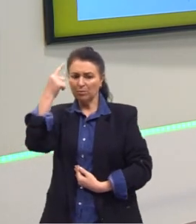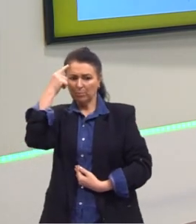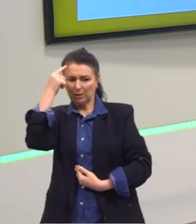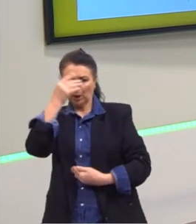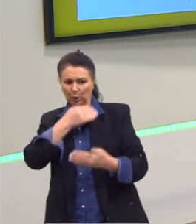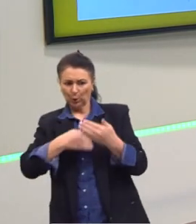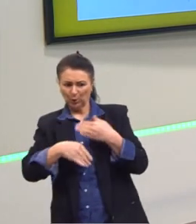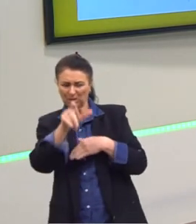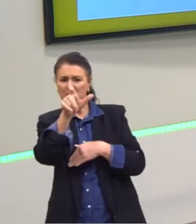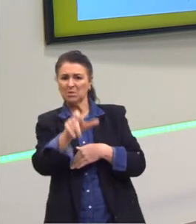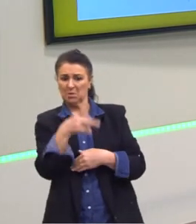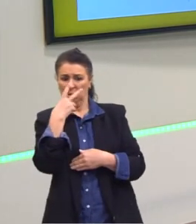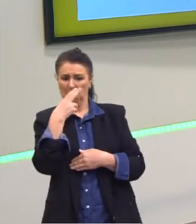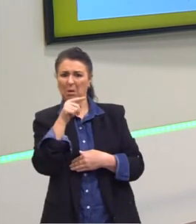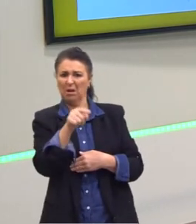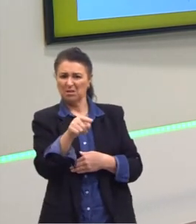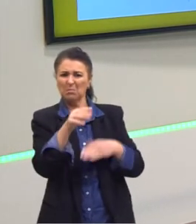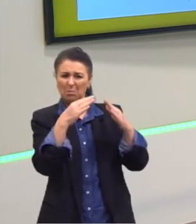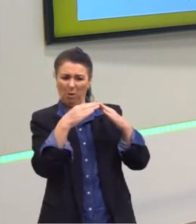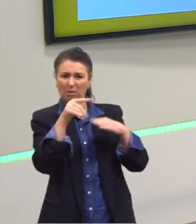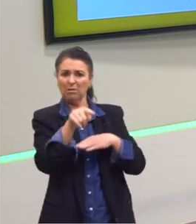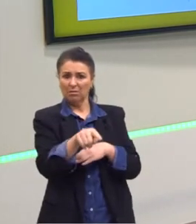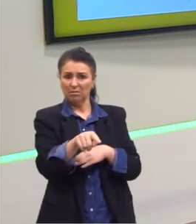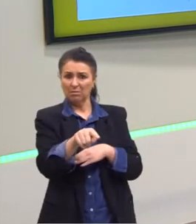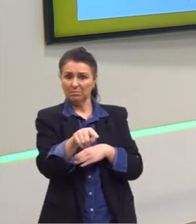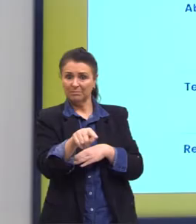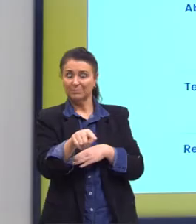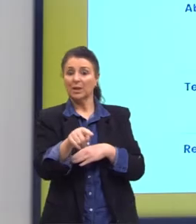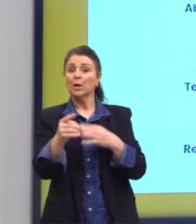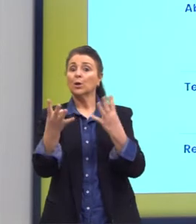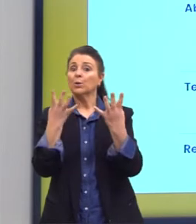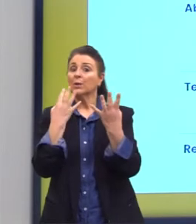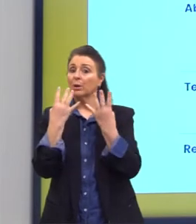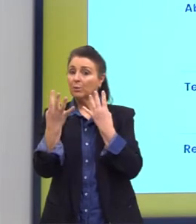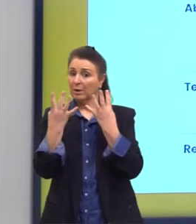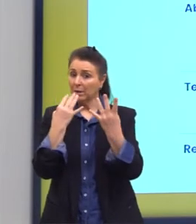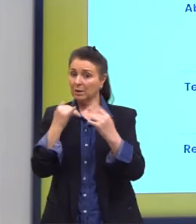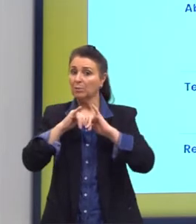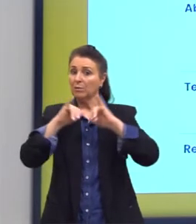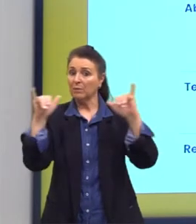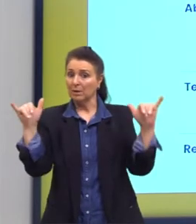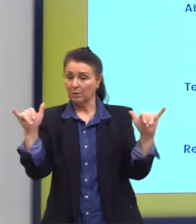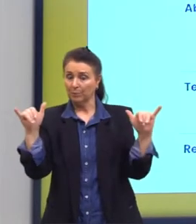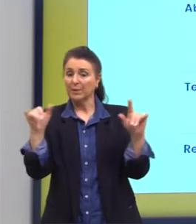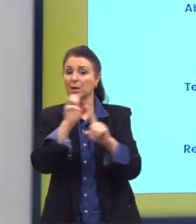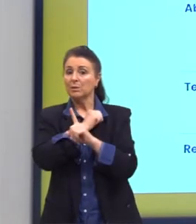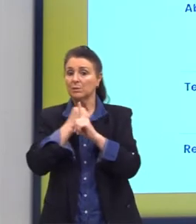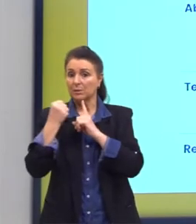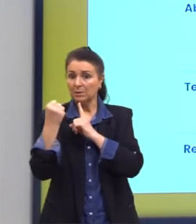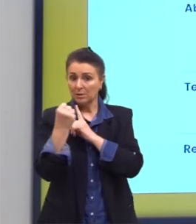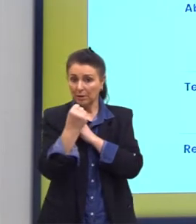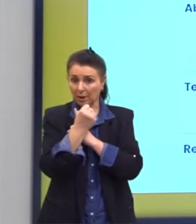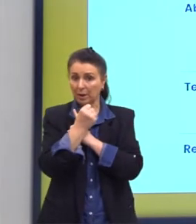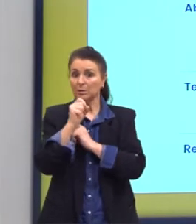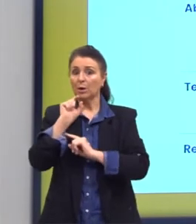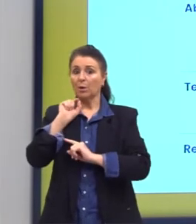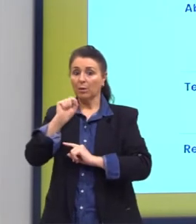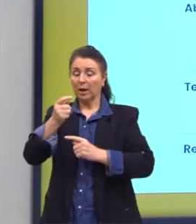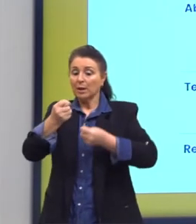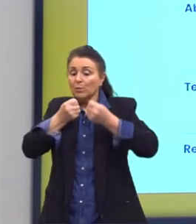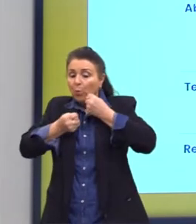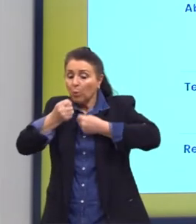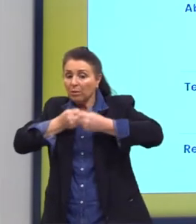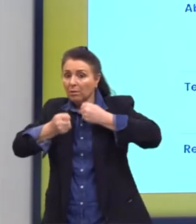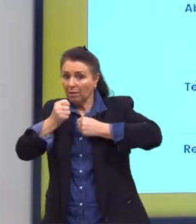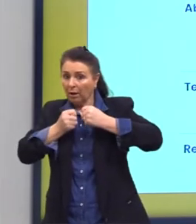vivem ali são assim. E isso é o que o naturalismo quer dizer, que essas condições sociais vão controlar o